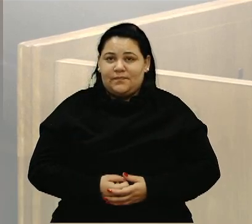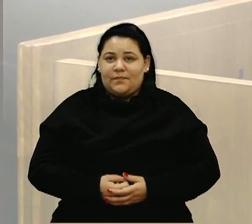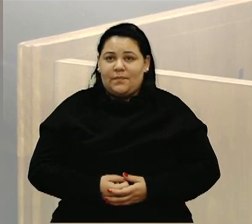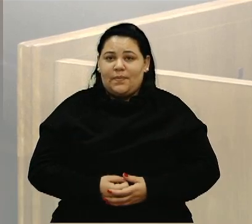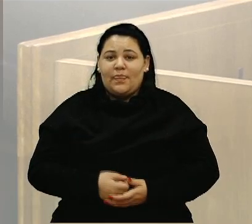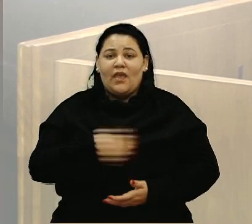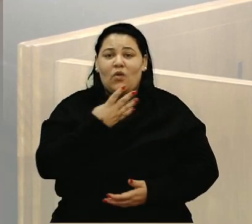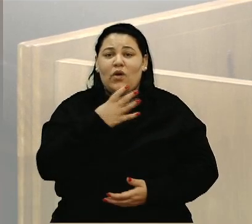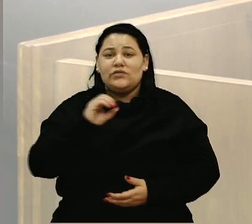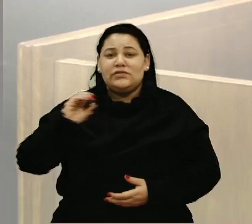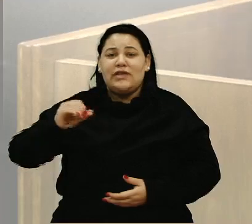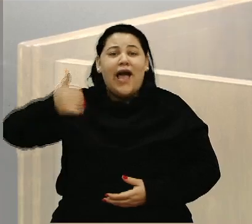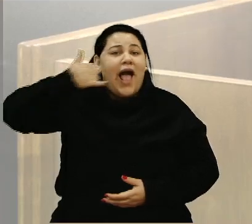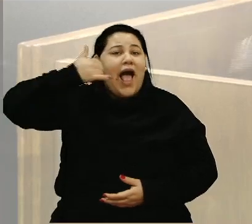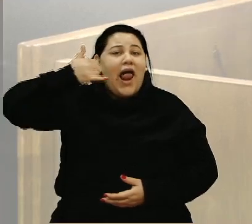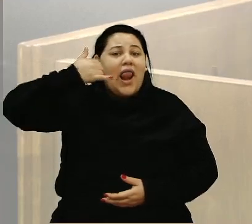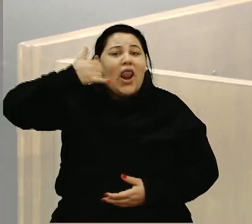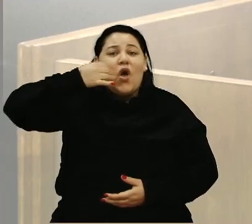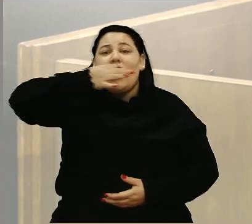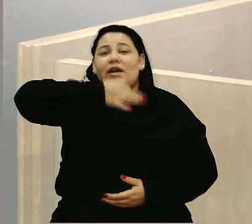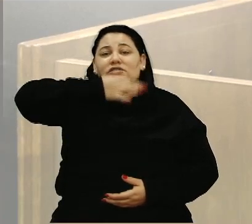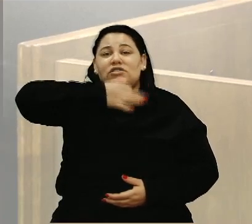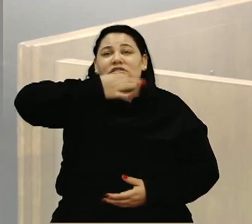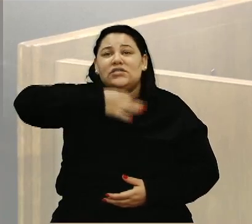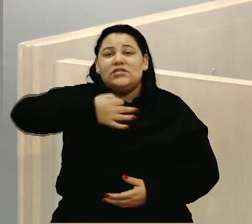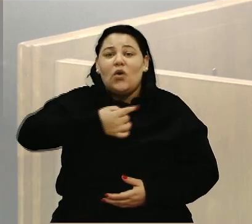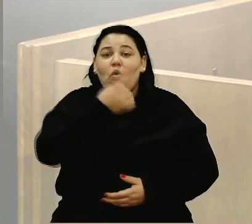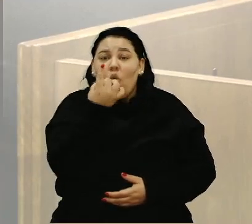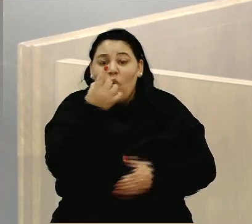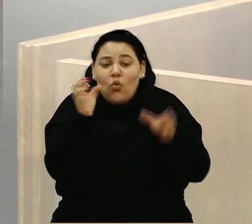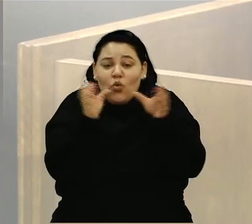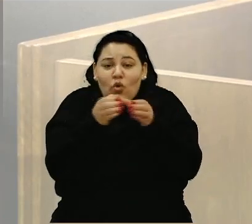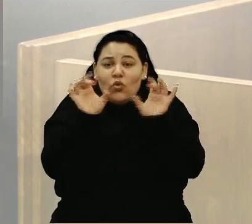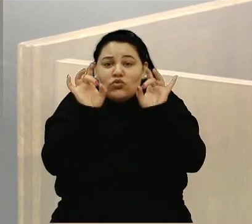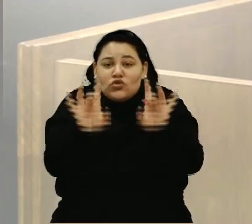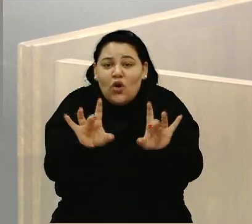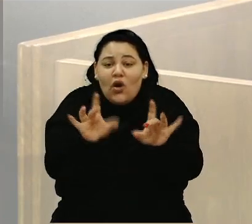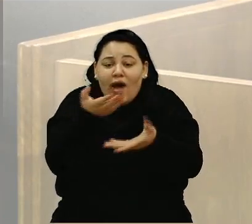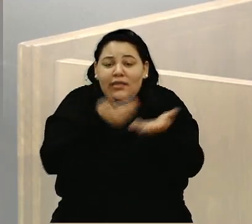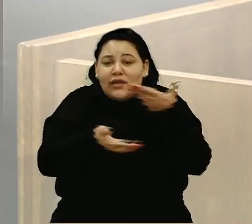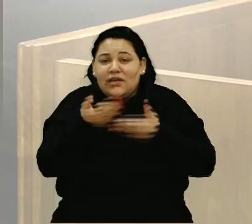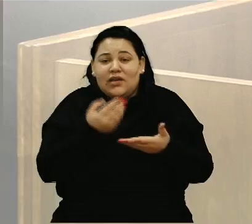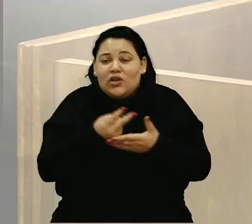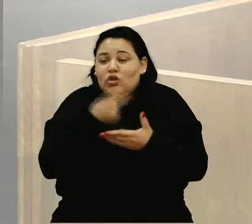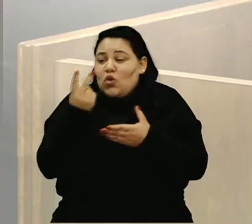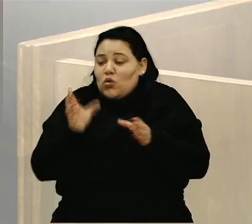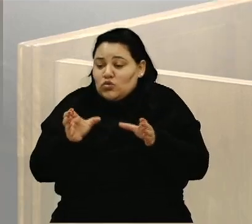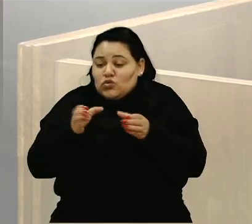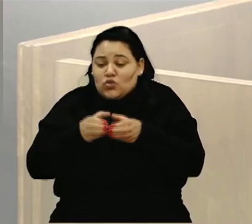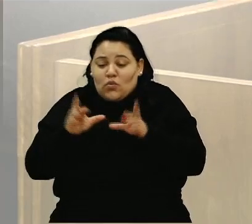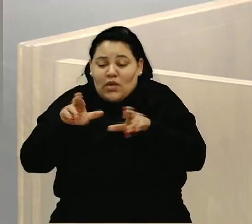400 alocaxias para a região sul, com uma equipe. Duas equipes na região norte.